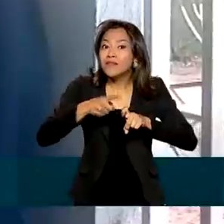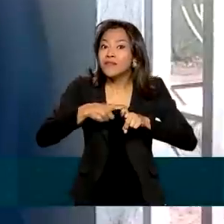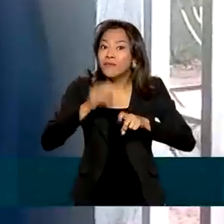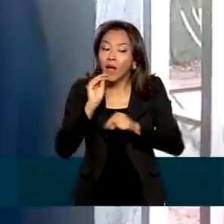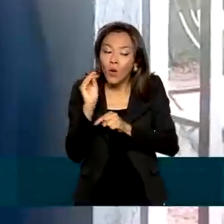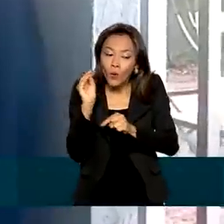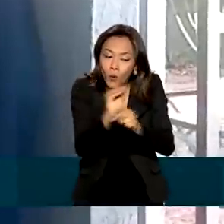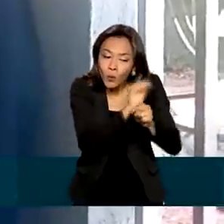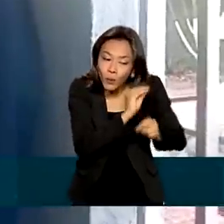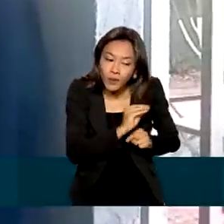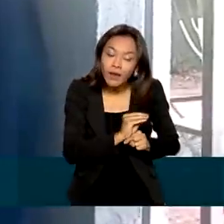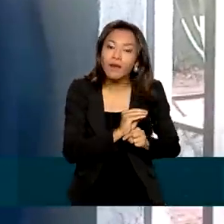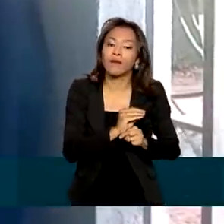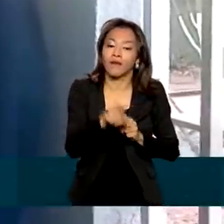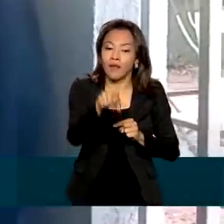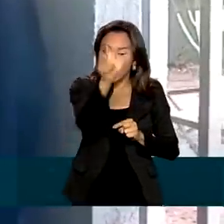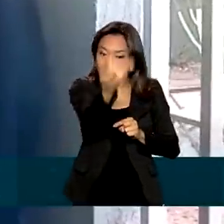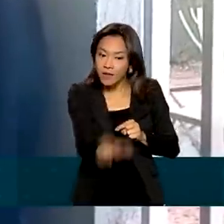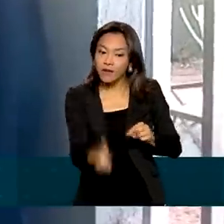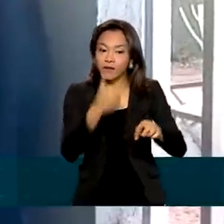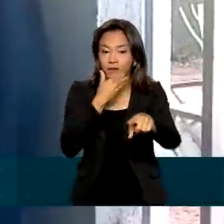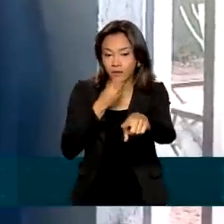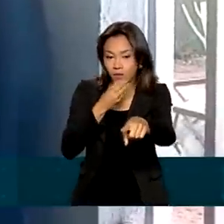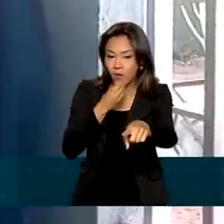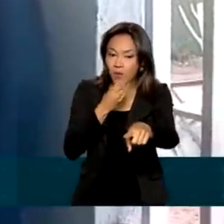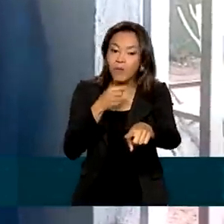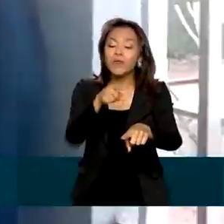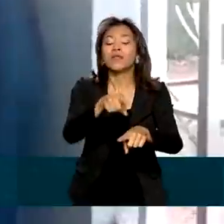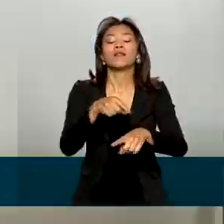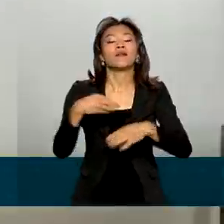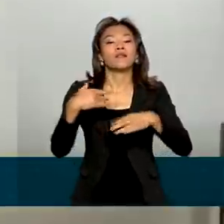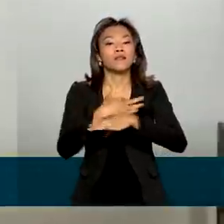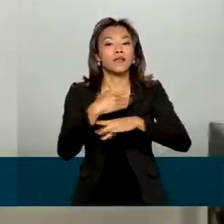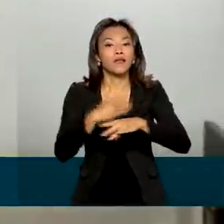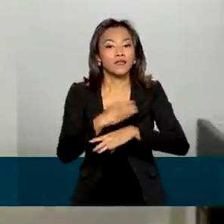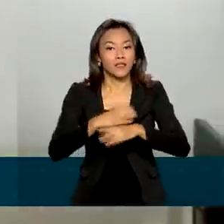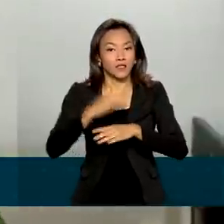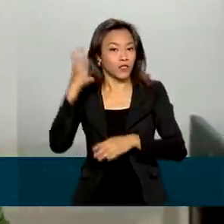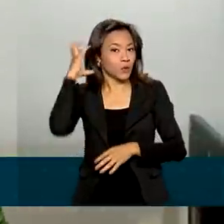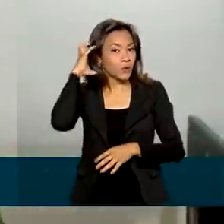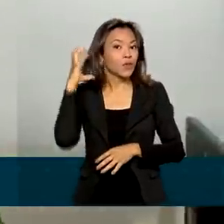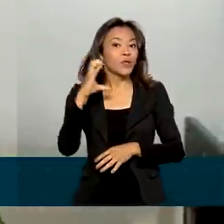que este morador do Parque Nova Esperança, em Cuiabá, conhece bem. O